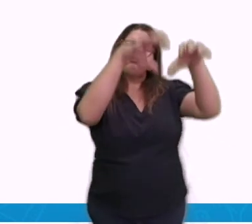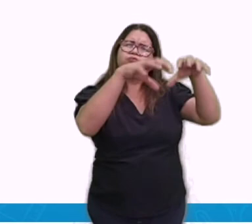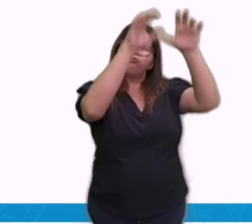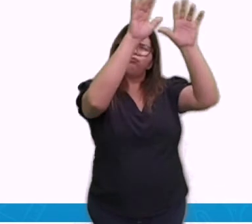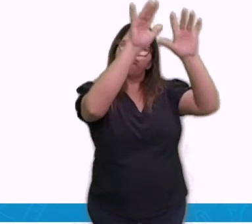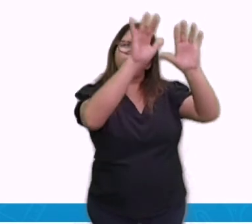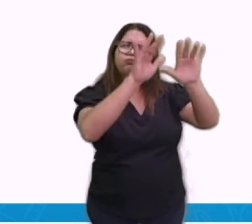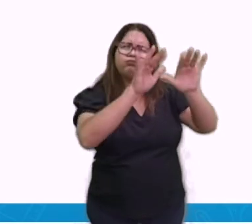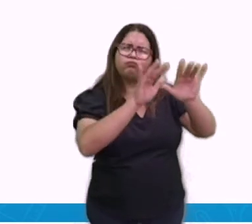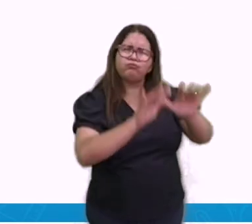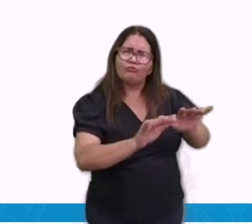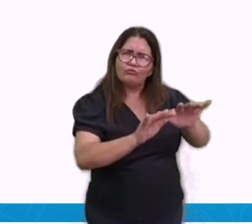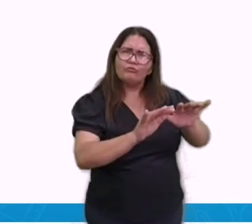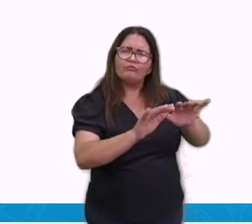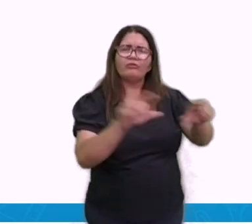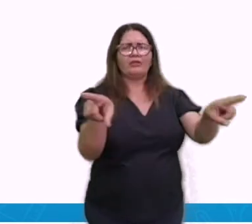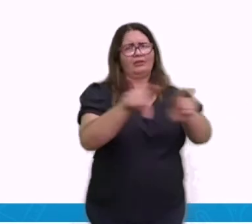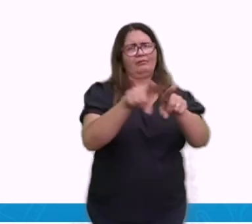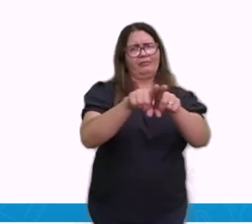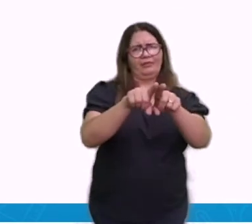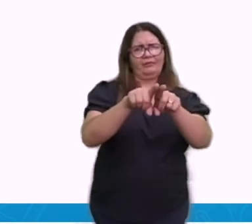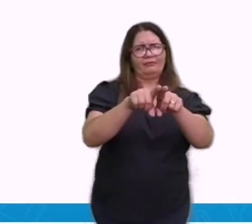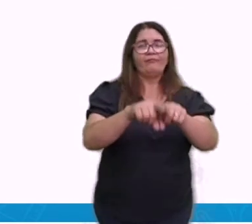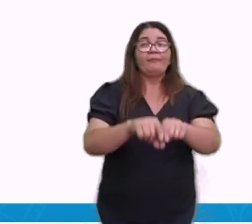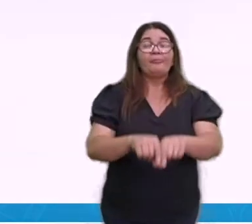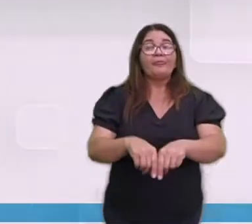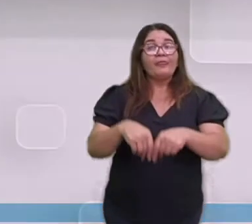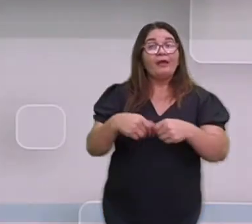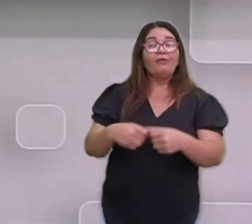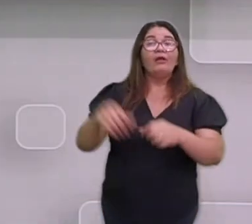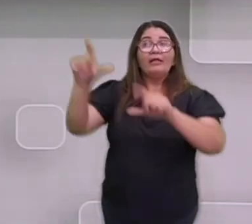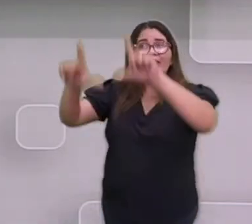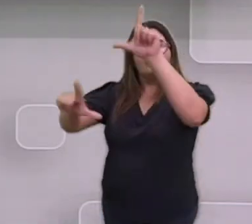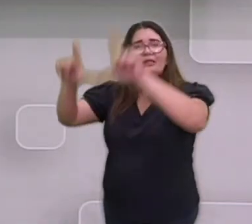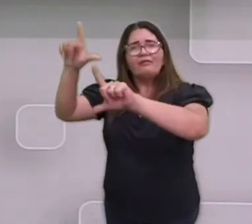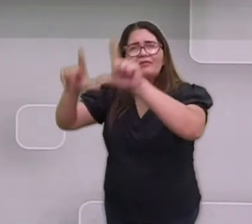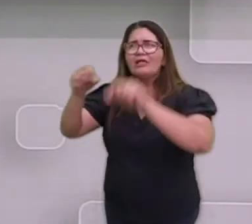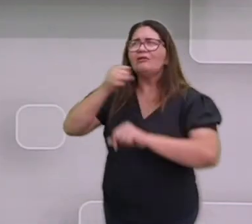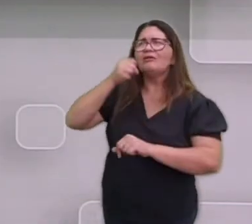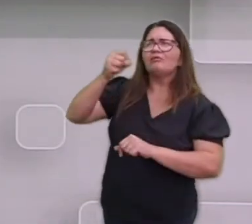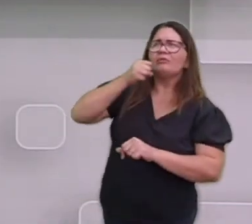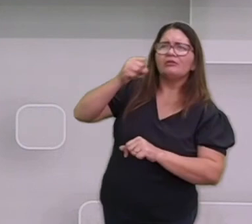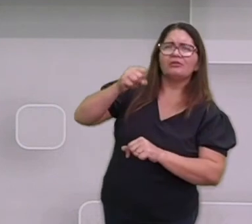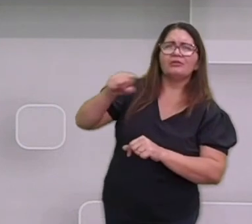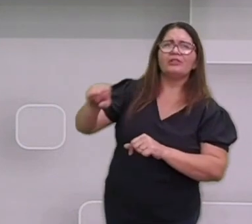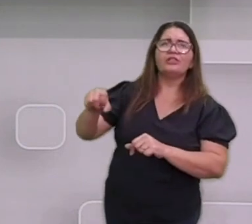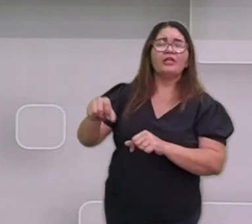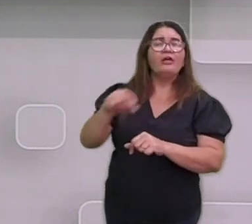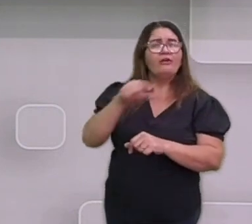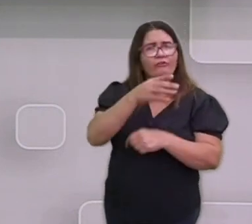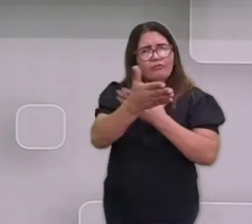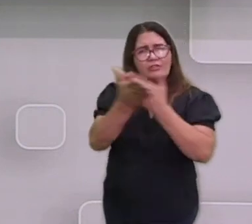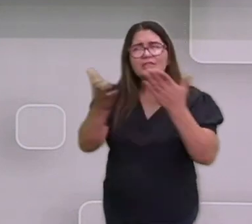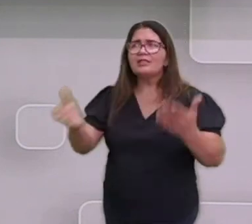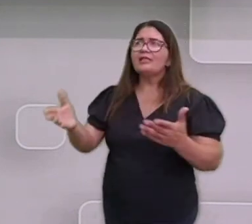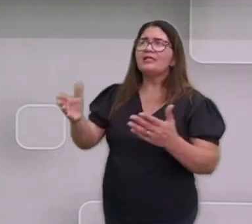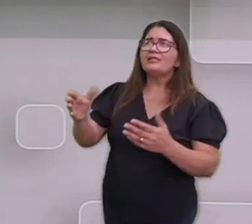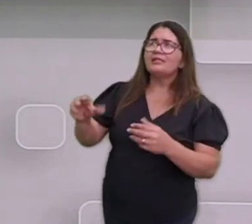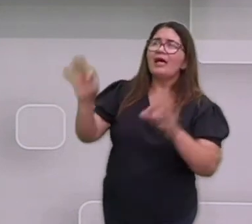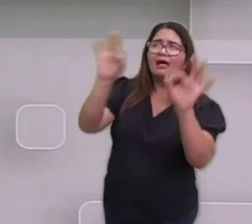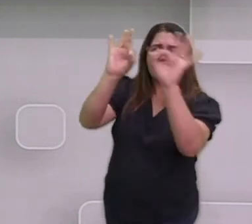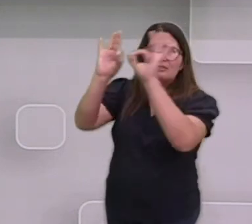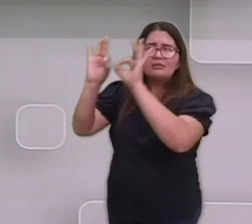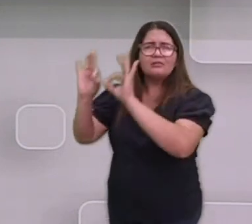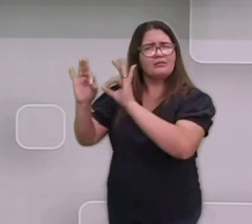nos telejornais, para você usufruir essa aula, para você entender melhor